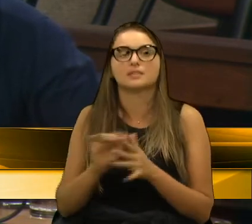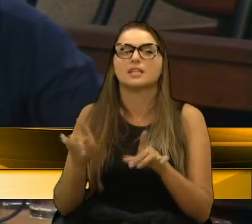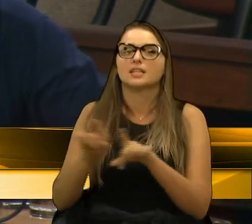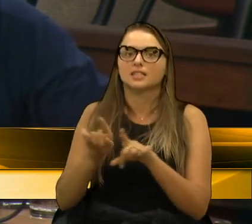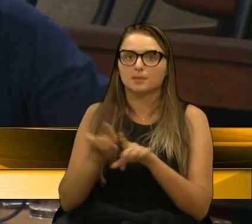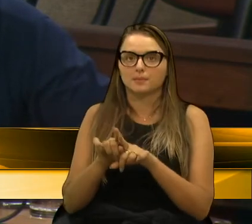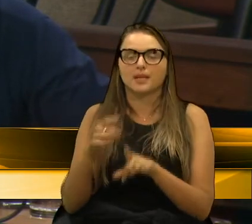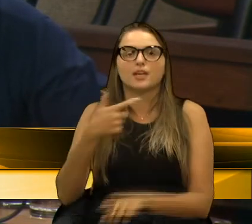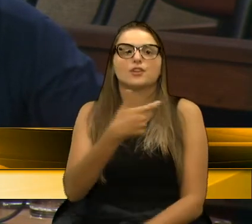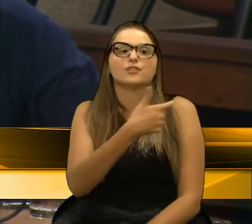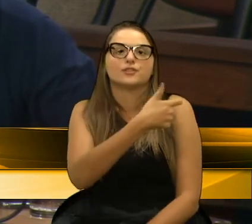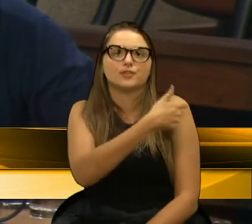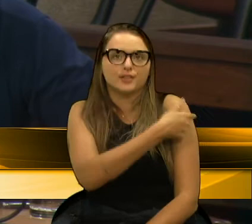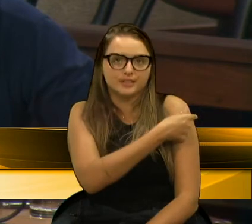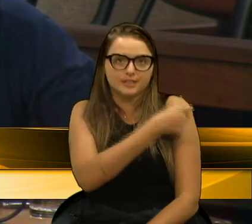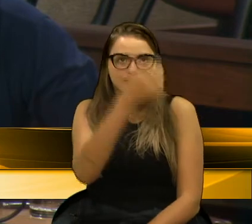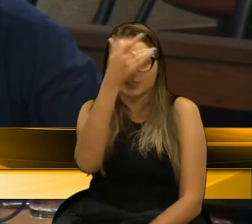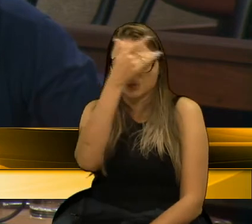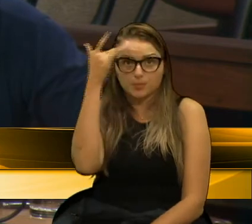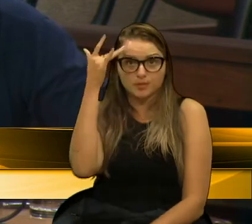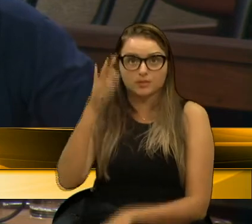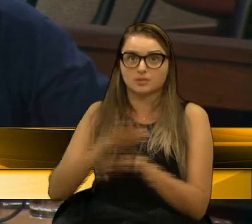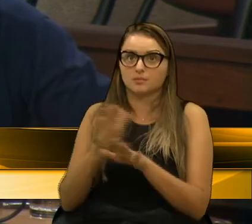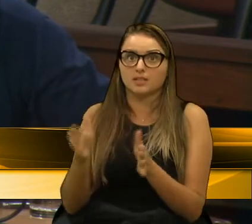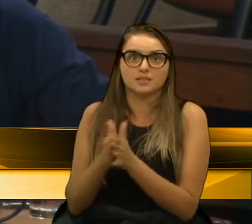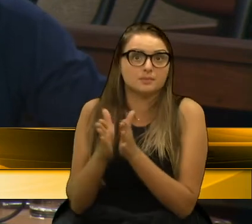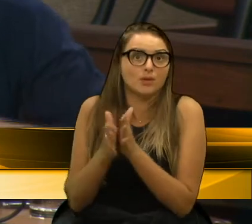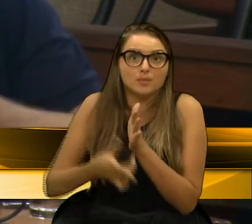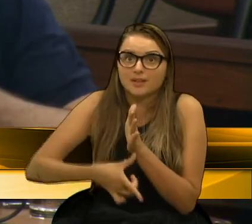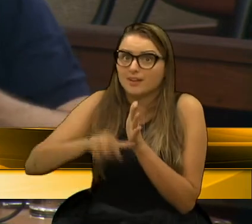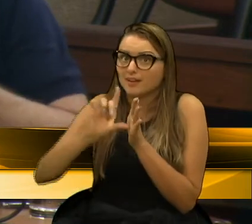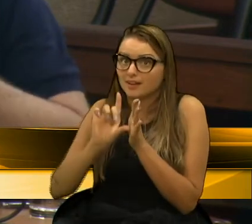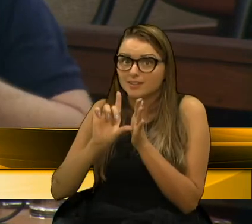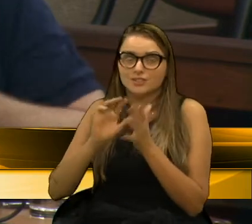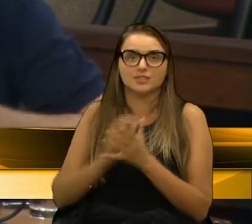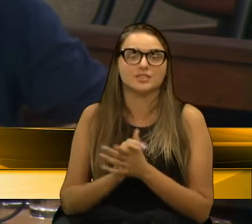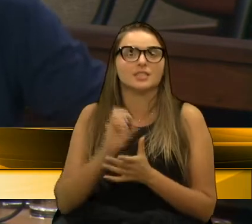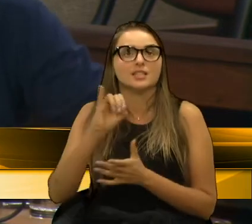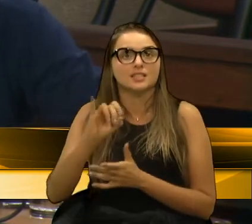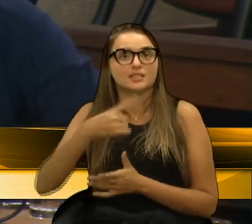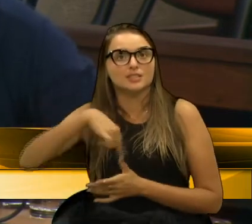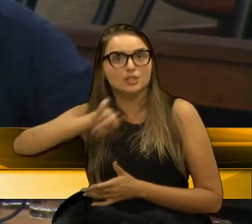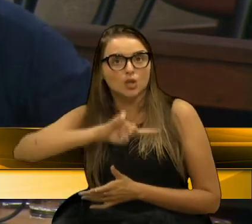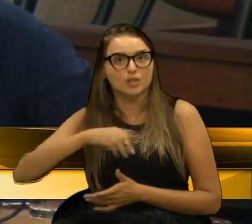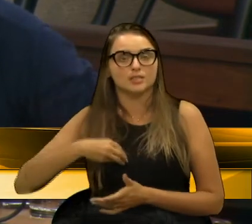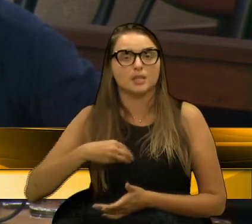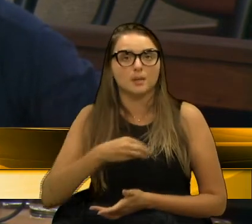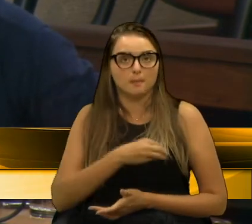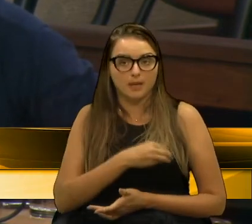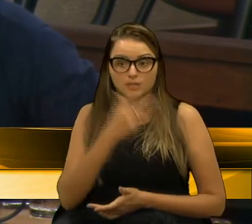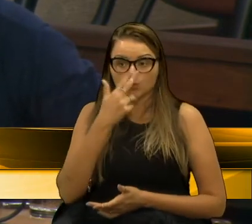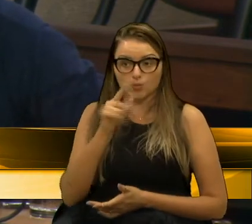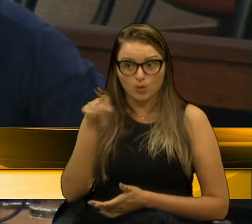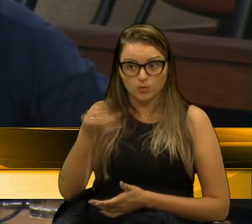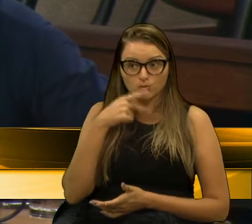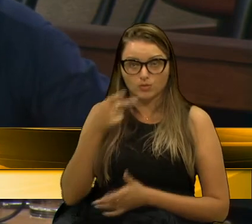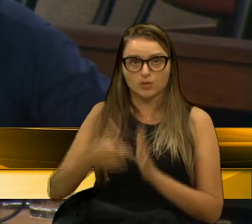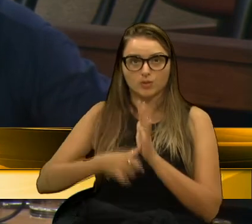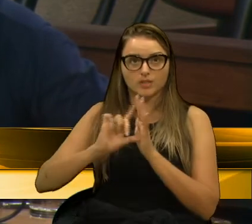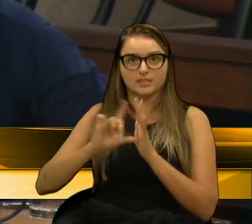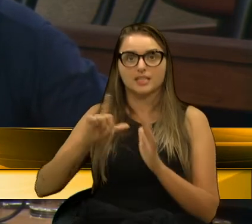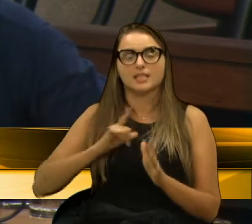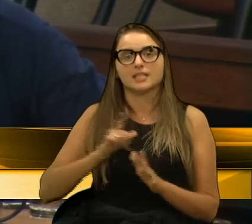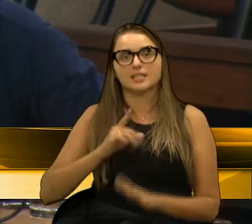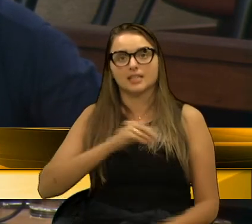vacinando pessoas mais pobres antes. Porque se a gente tiver que colocar o médico, como tu mesmo citou, que tem uma renda